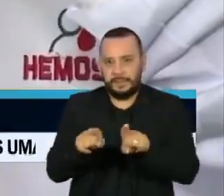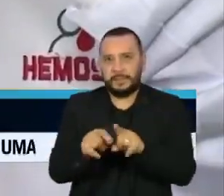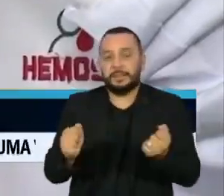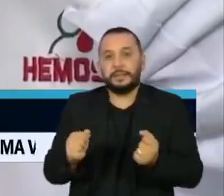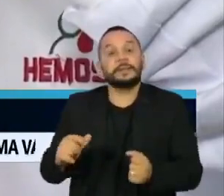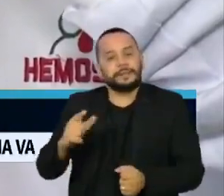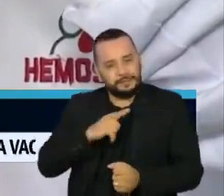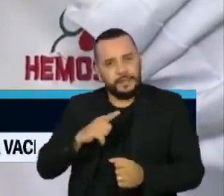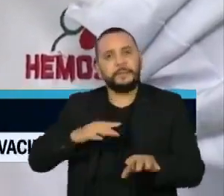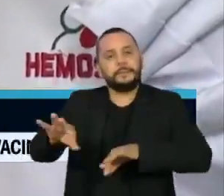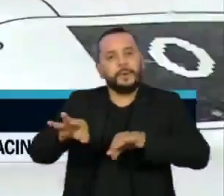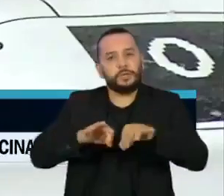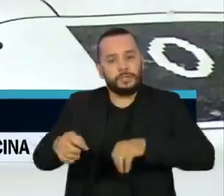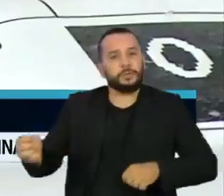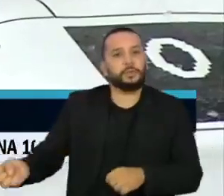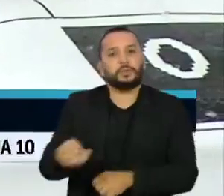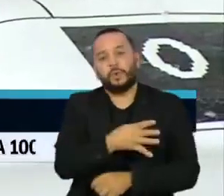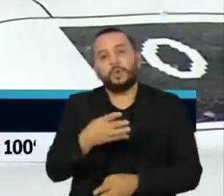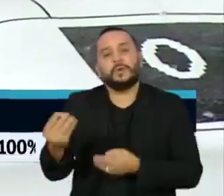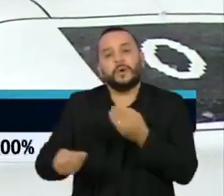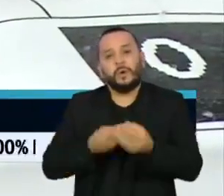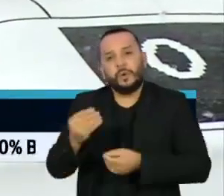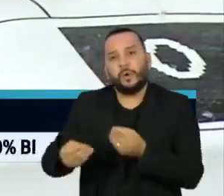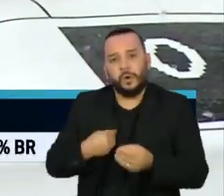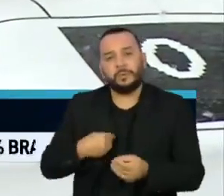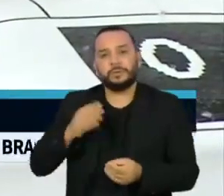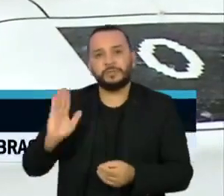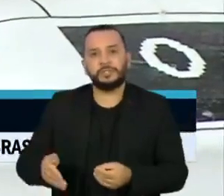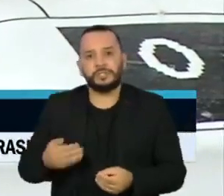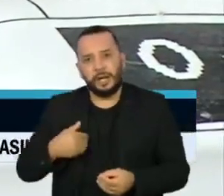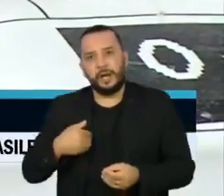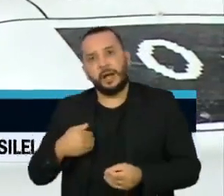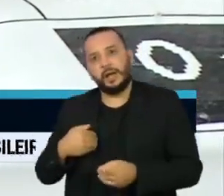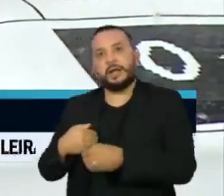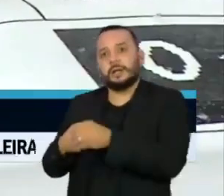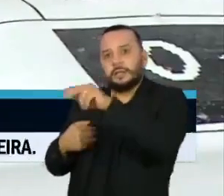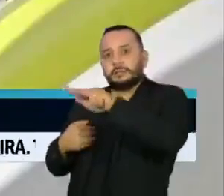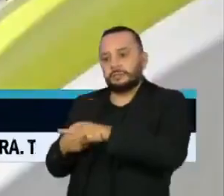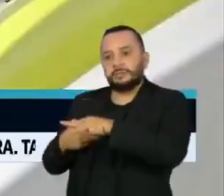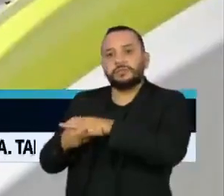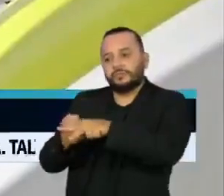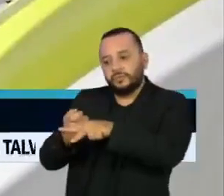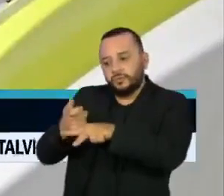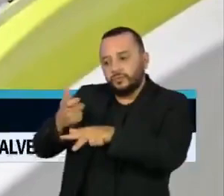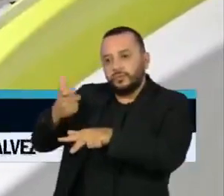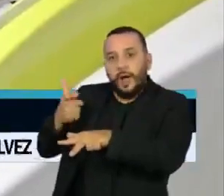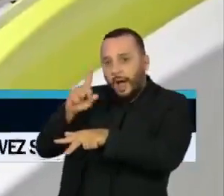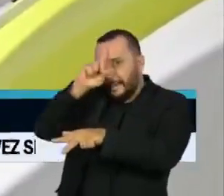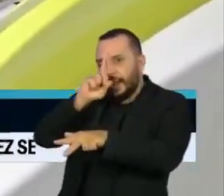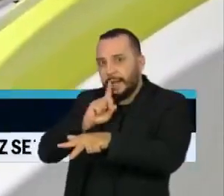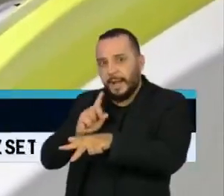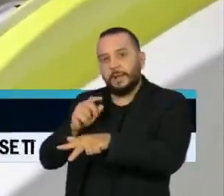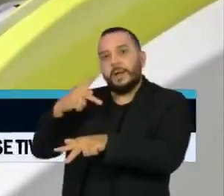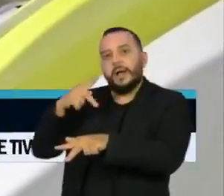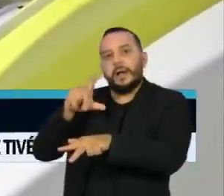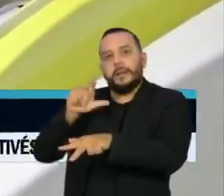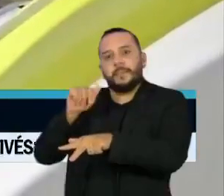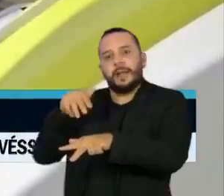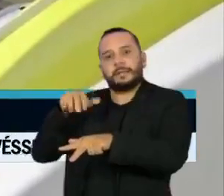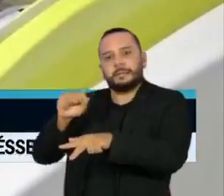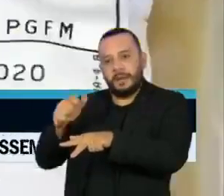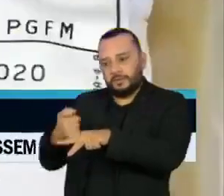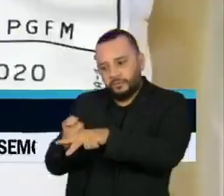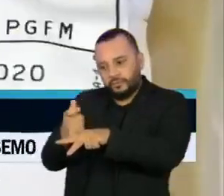um dos projetos piloto da rede de transfusão de plasma, que está sendo coordenada pelo Instituto Butantan. A terapia consiste em